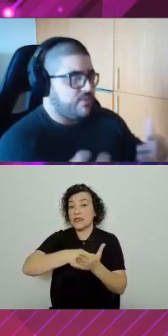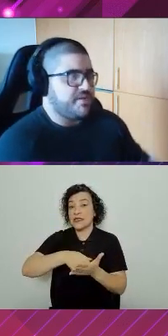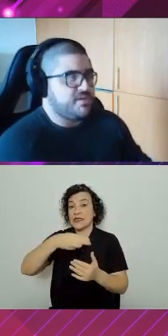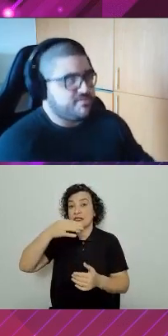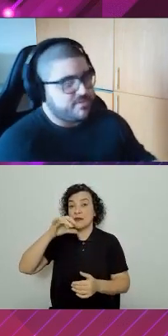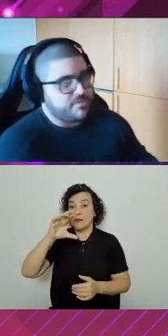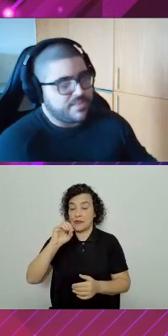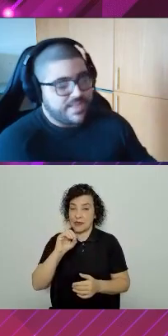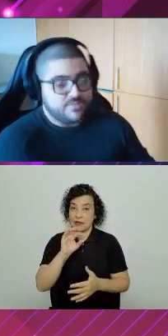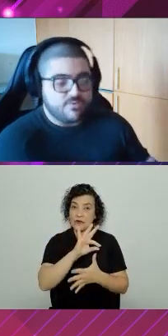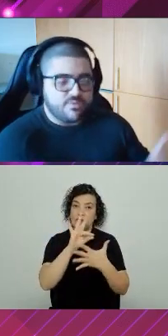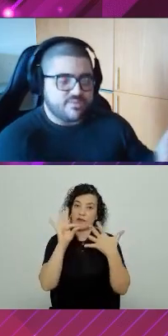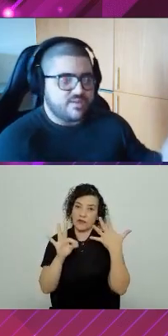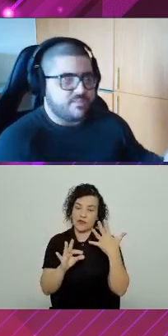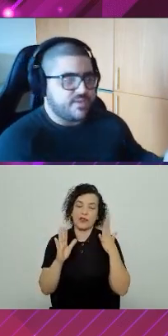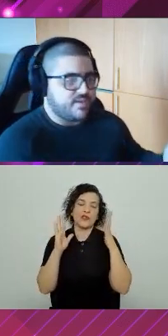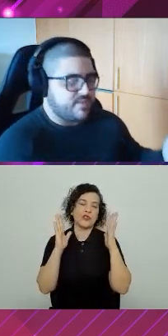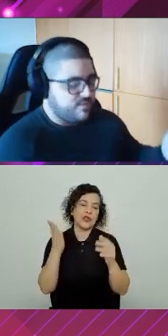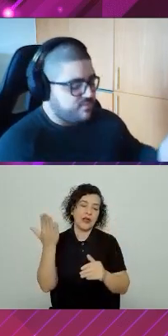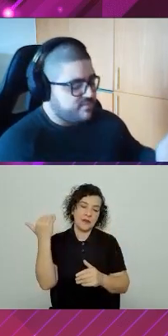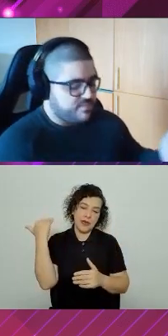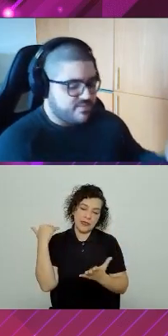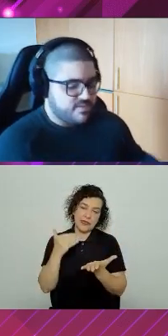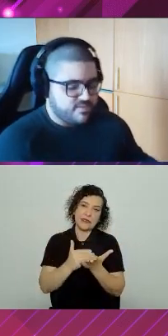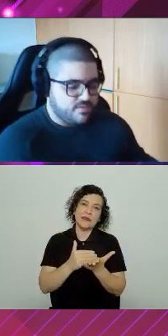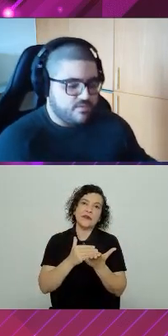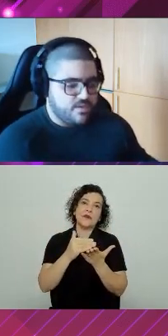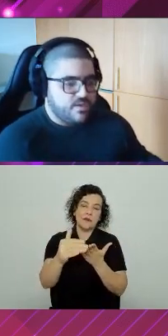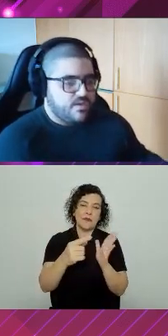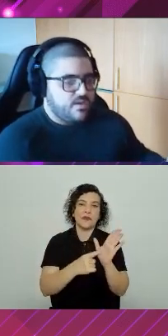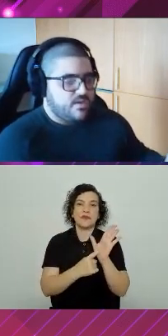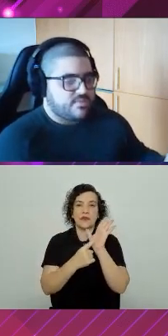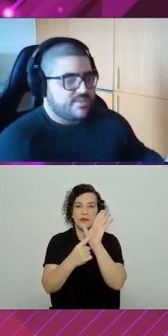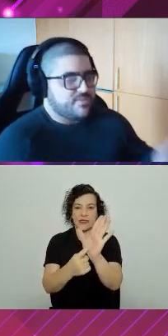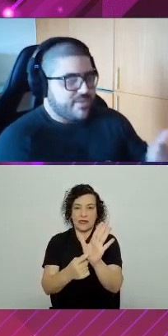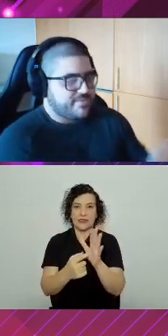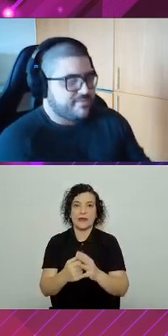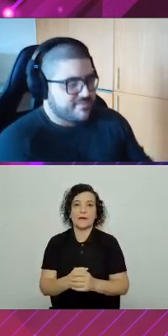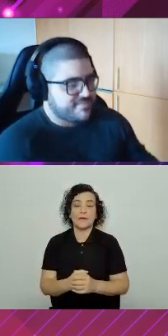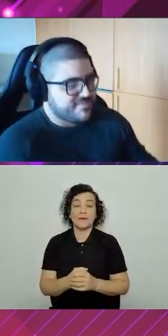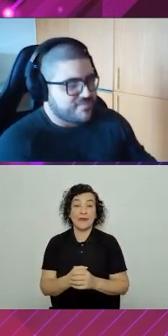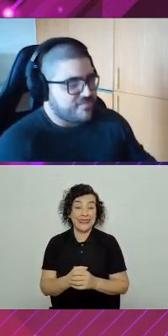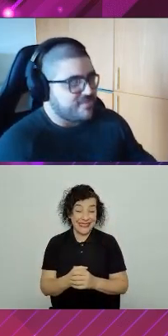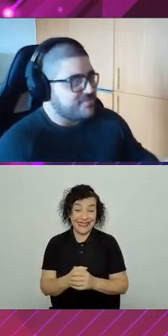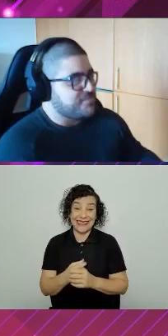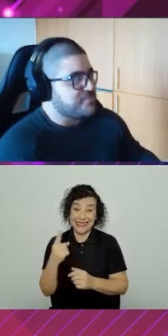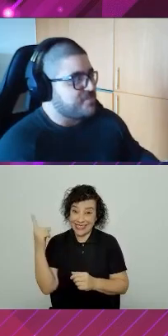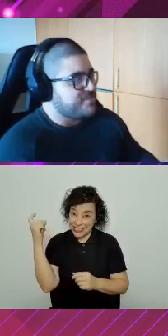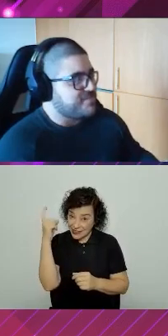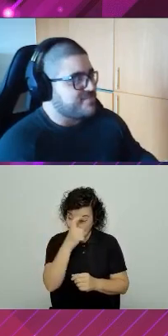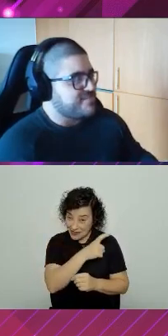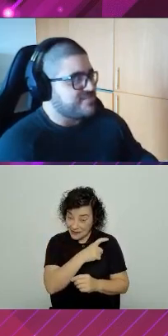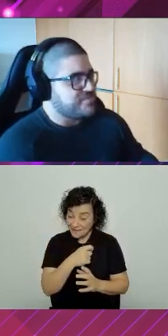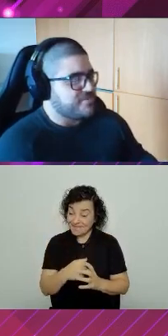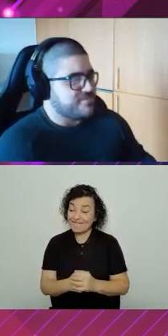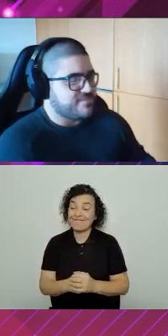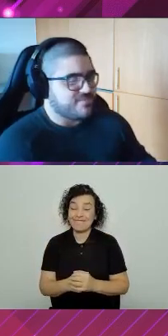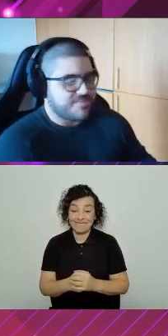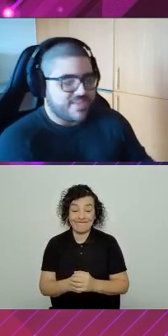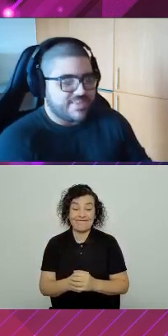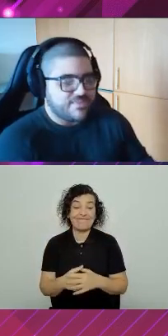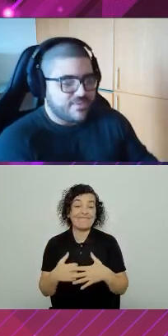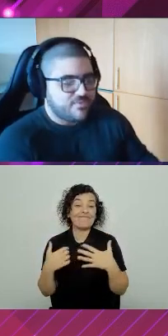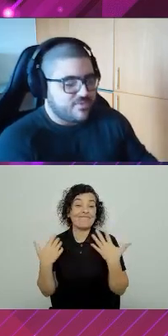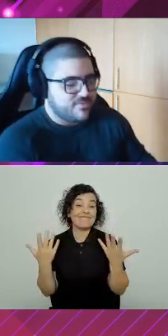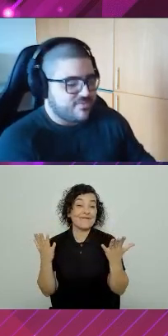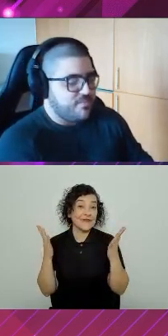Aquela coisa que a gente falou lá no começo da apresentação. Está doendo? O quanto disso